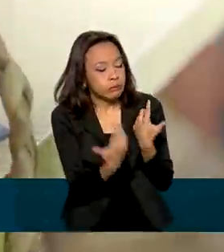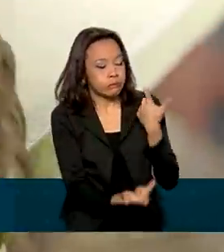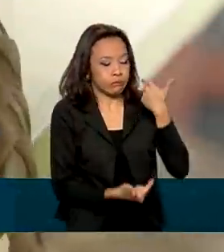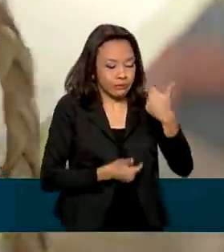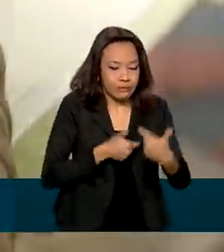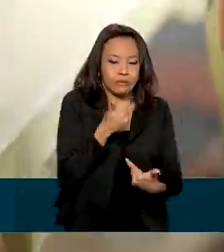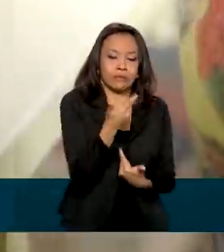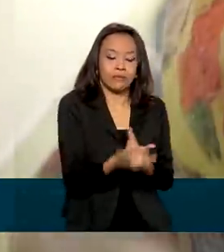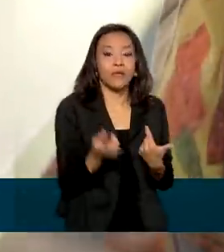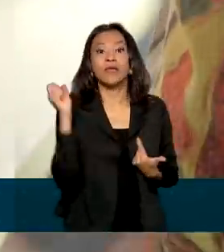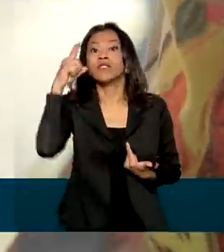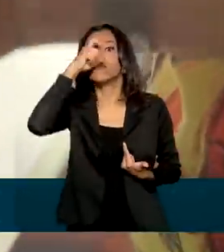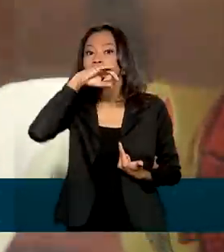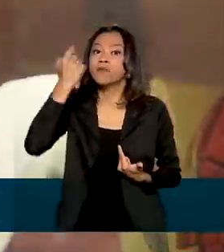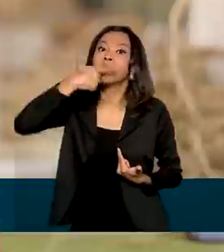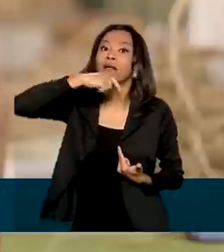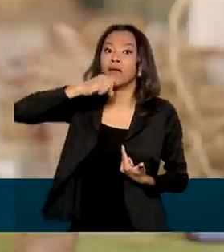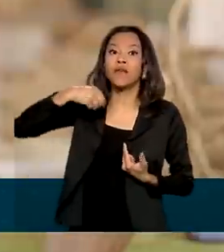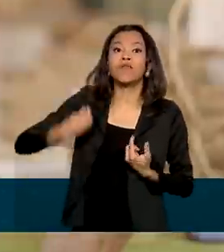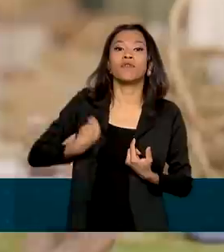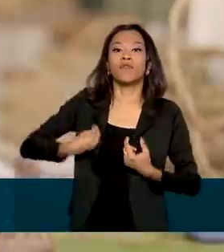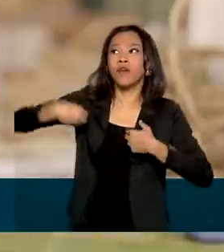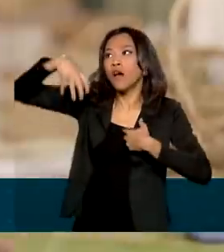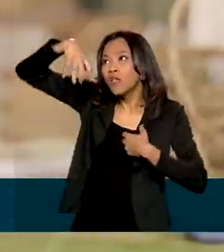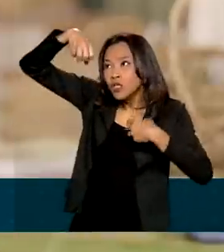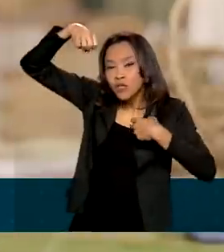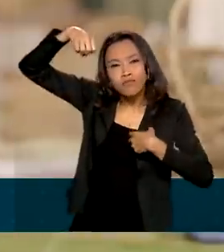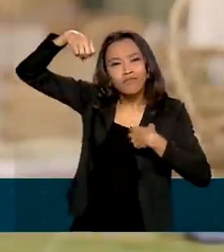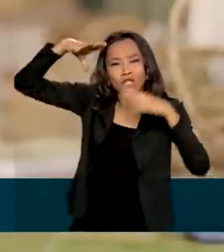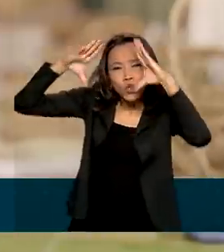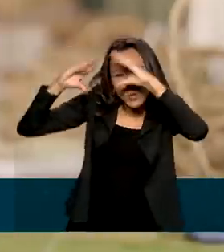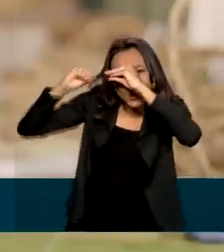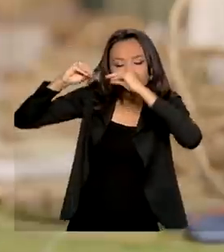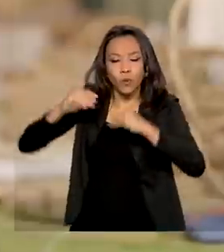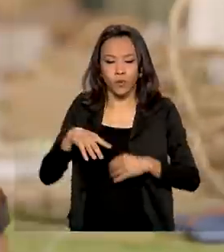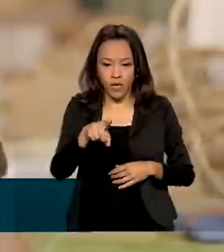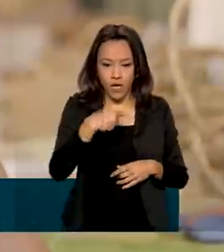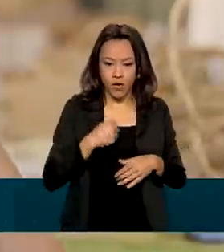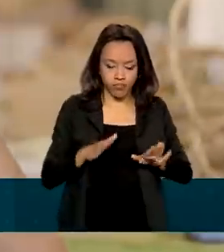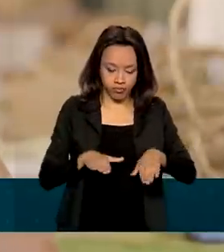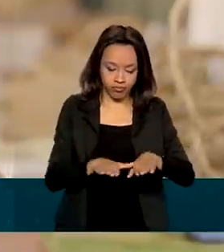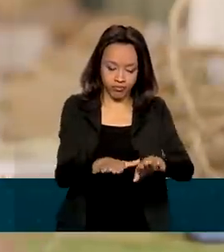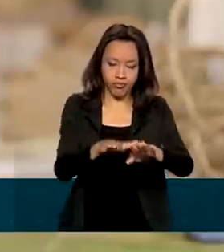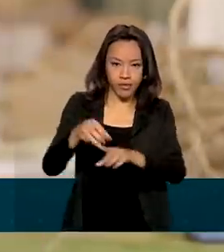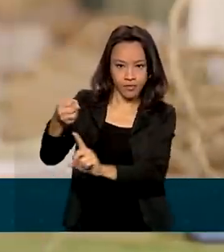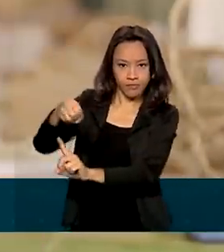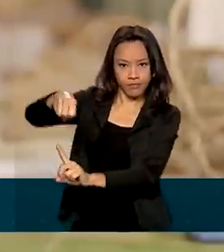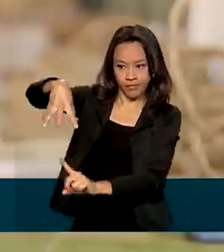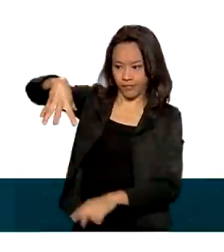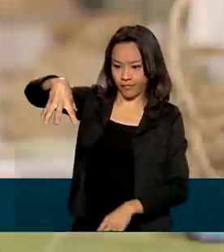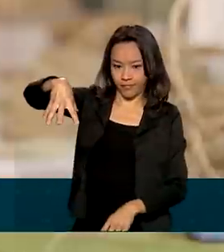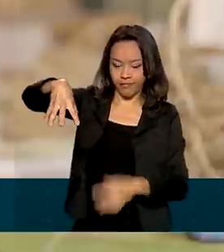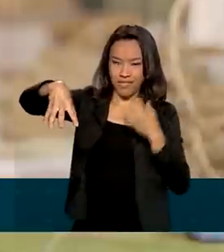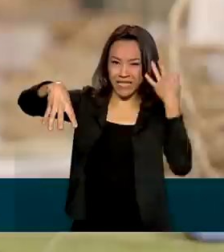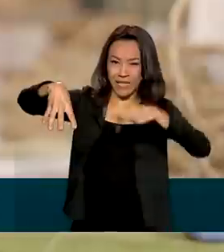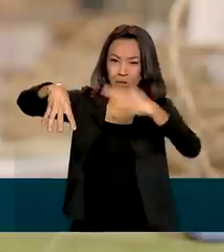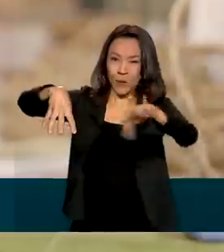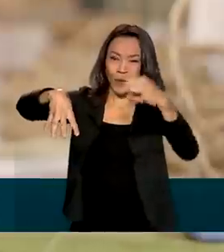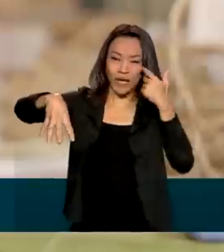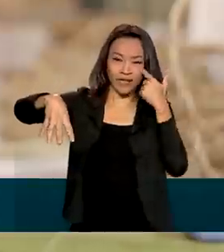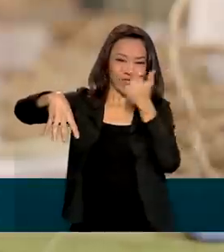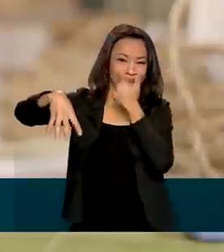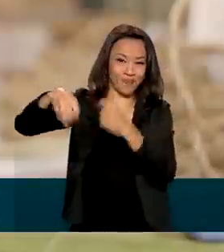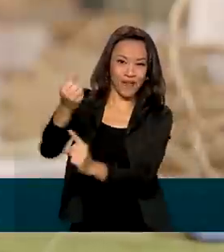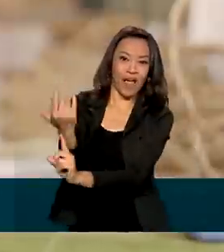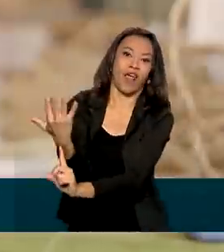complicado para quem vivia na penumbra. Com a lanterna eu costurava, mas aí daqui a pouco tudo isso aqui meu estava doendo. A hora que ele